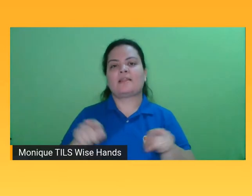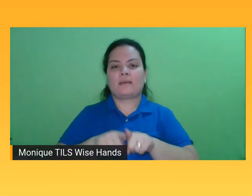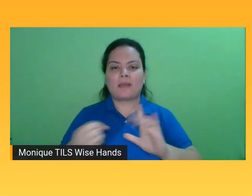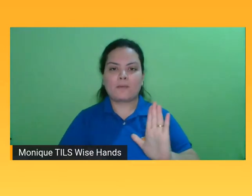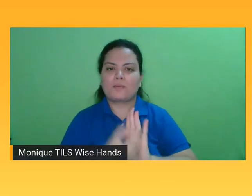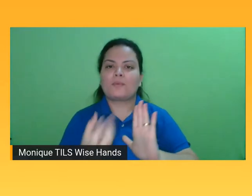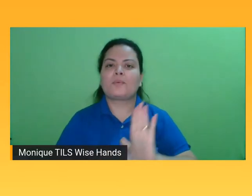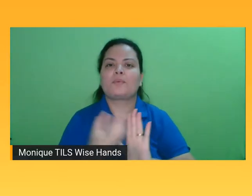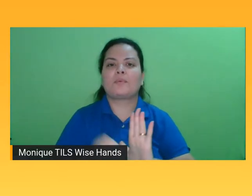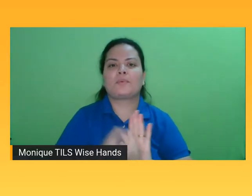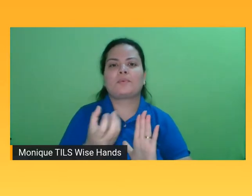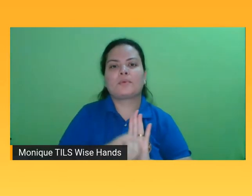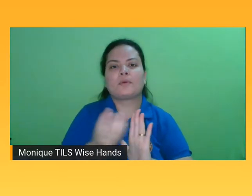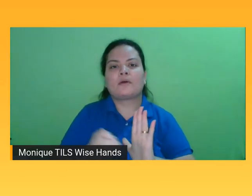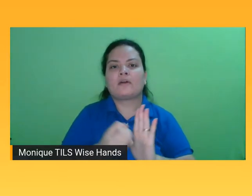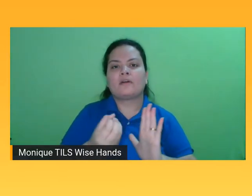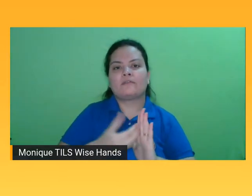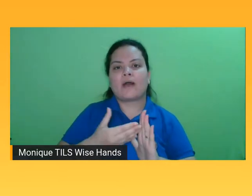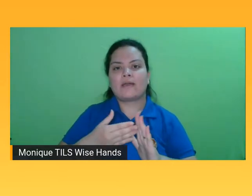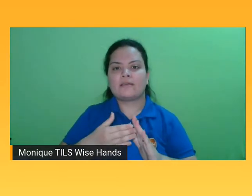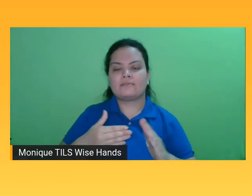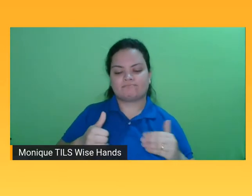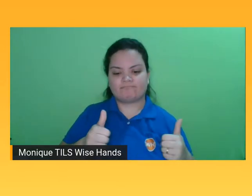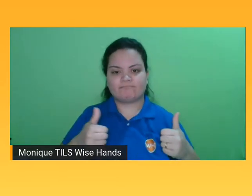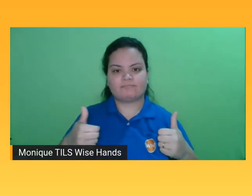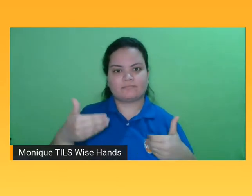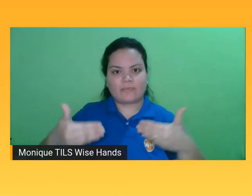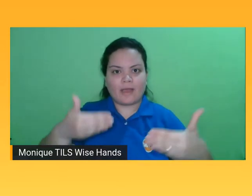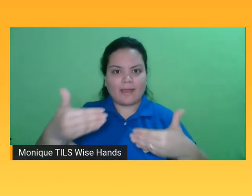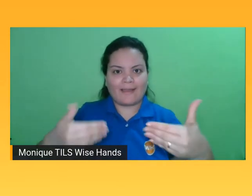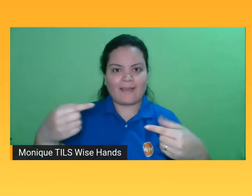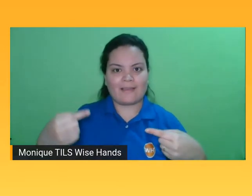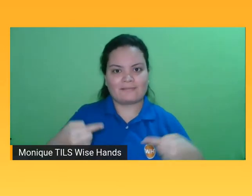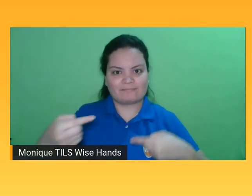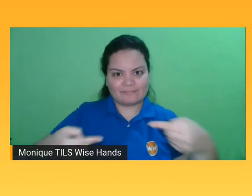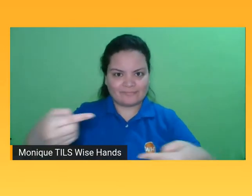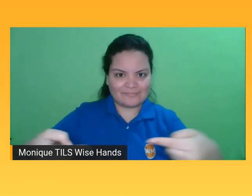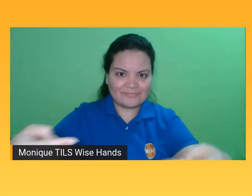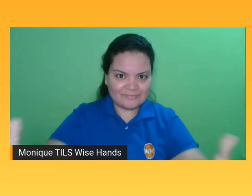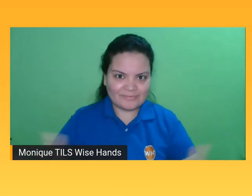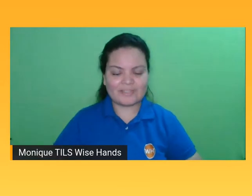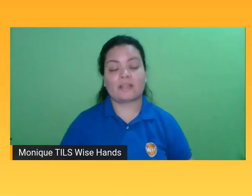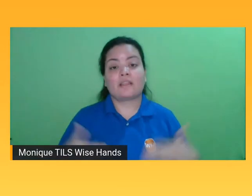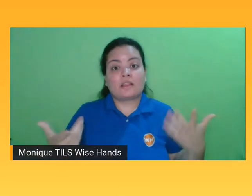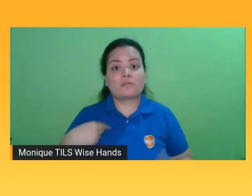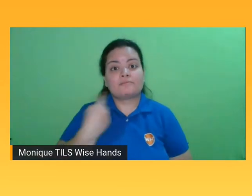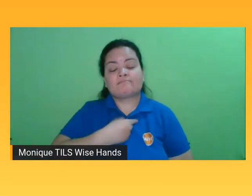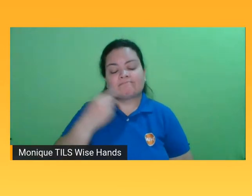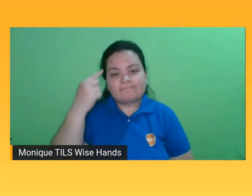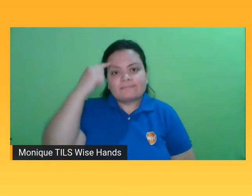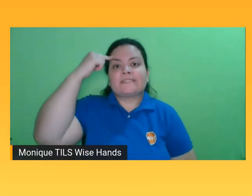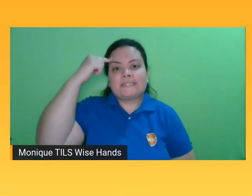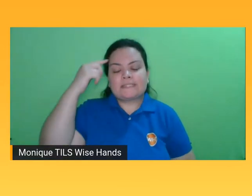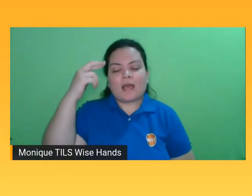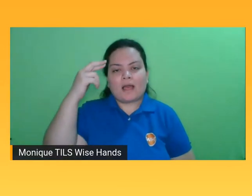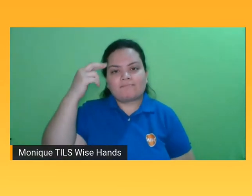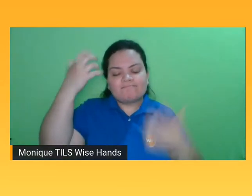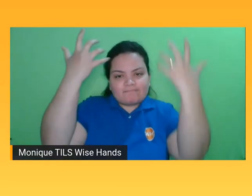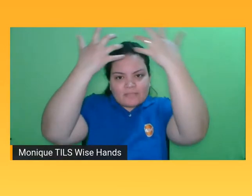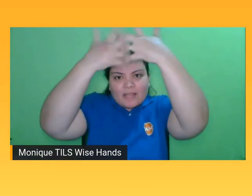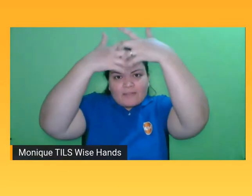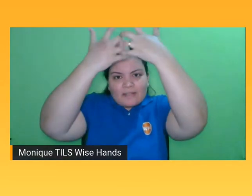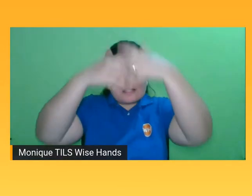vai acompanhando isso, né, isso inclui a gente pensar na inclusão, pensar na acessibilidade para pessoas